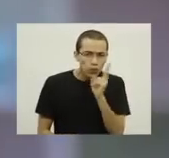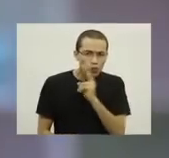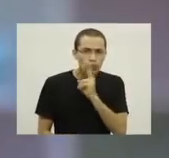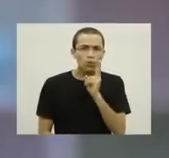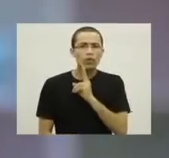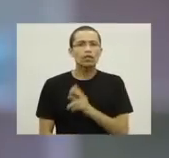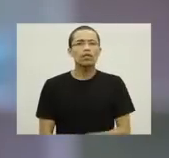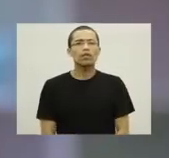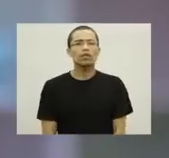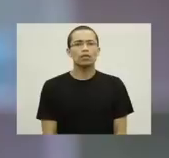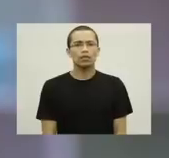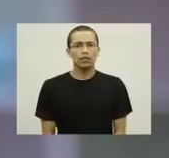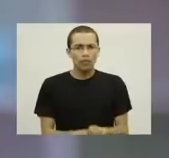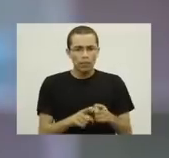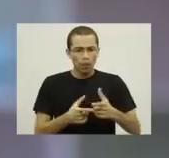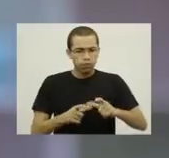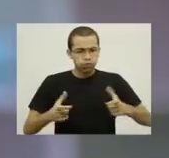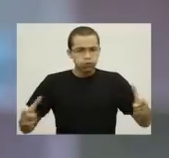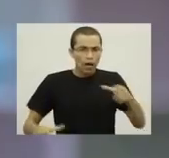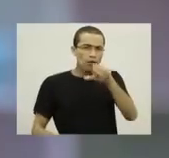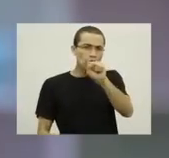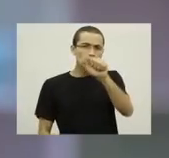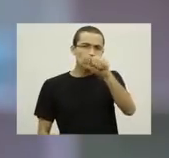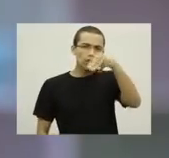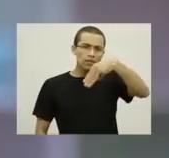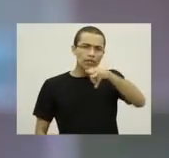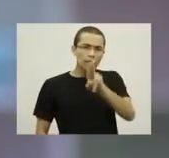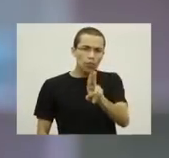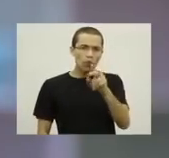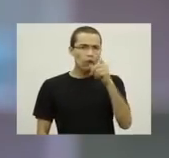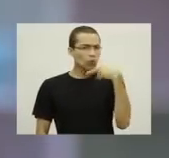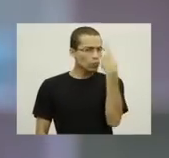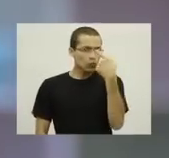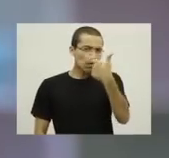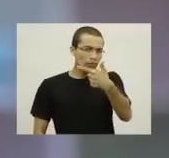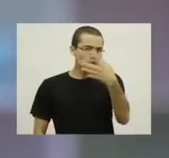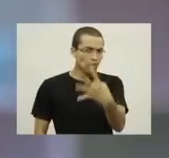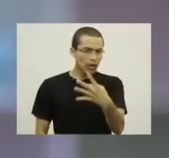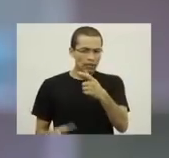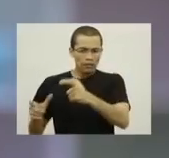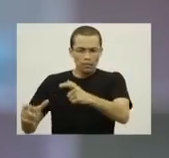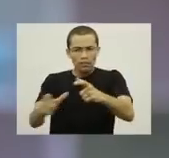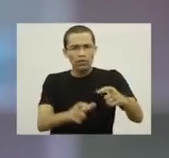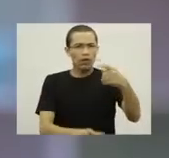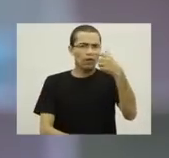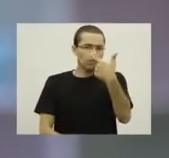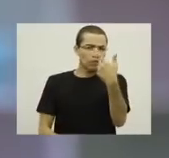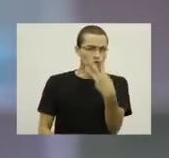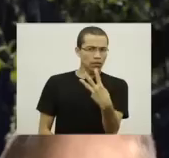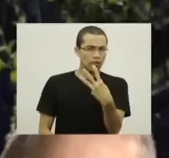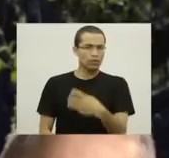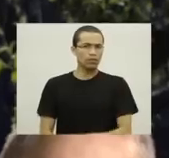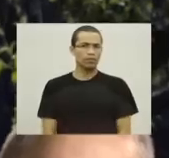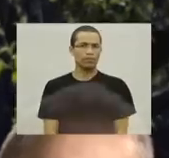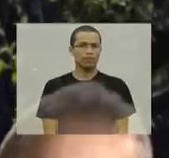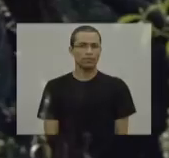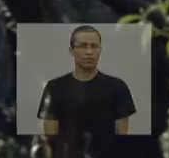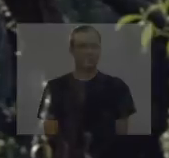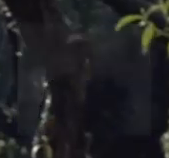saúde, unidades de emergência. Ampliar o SAMU 24 horas em cada um dos 23 polos de desenvolvimento.